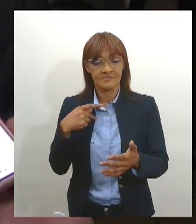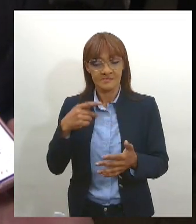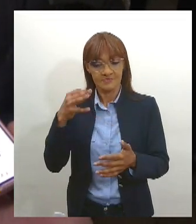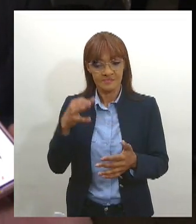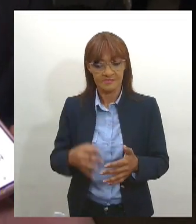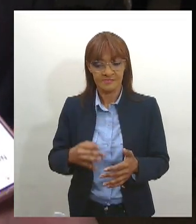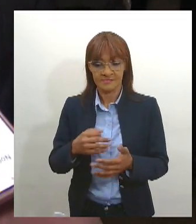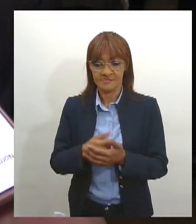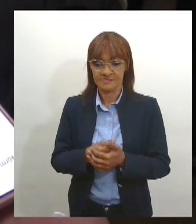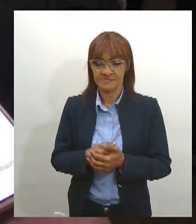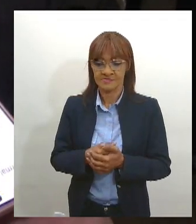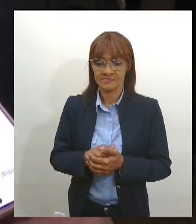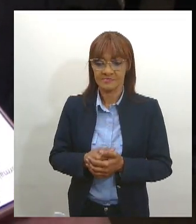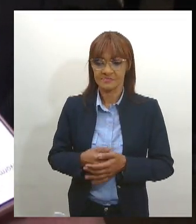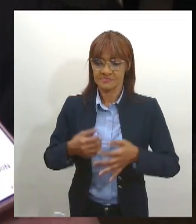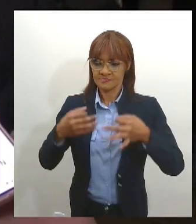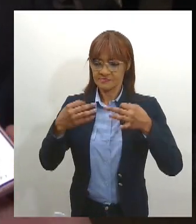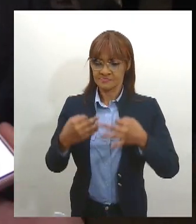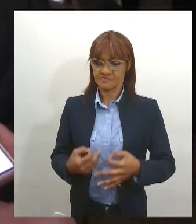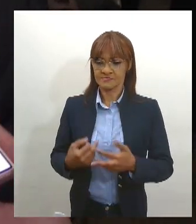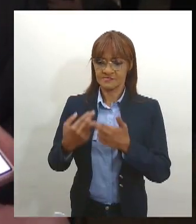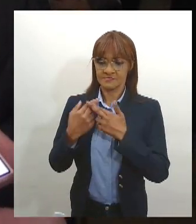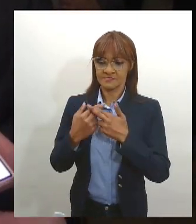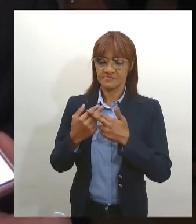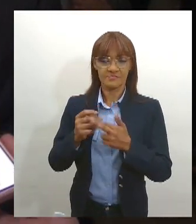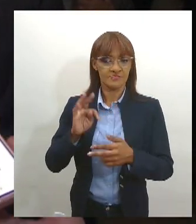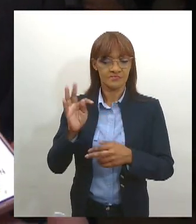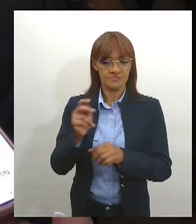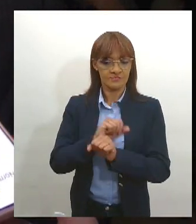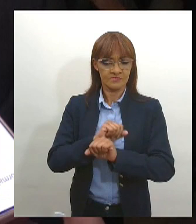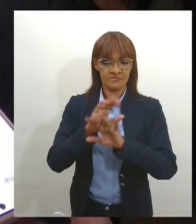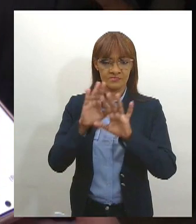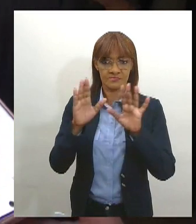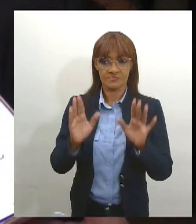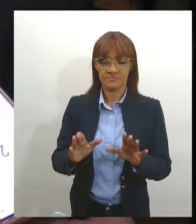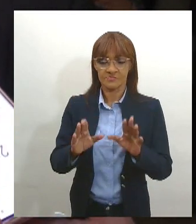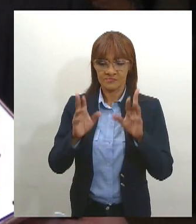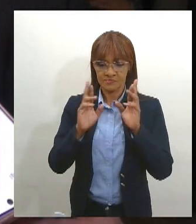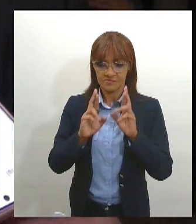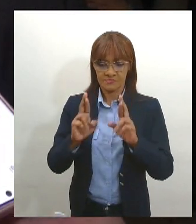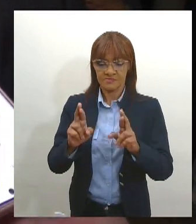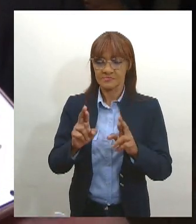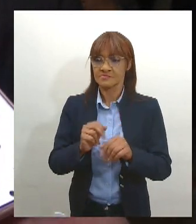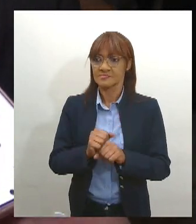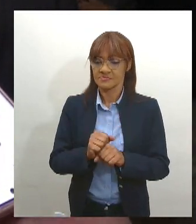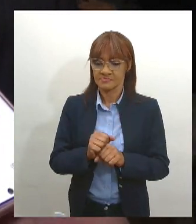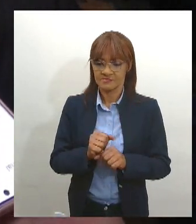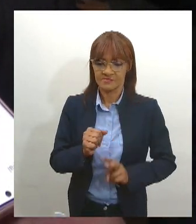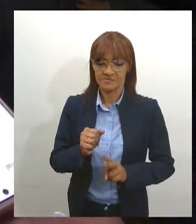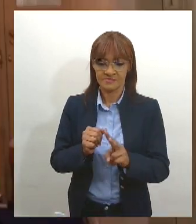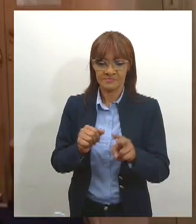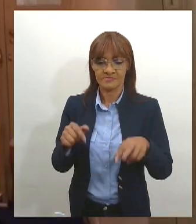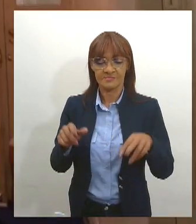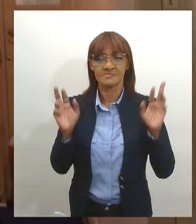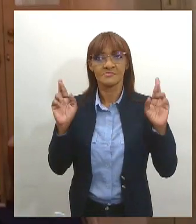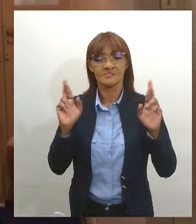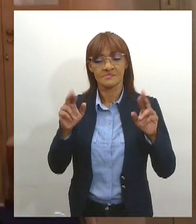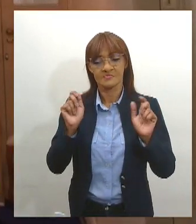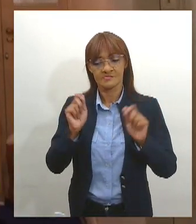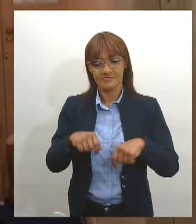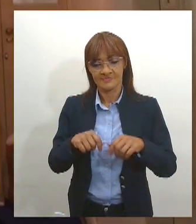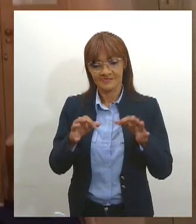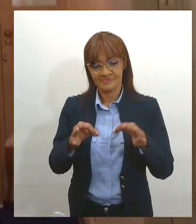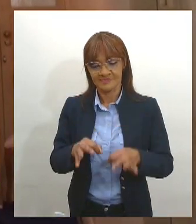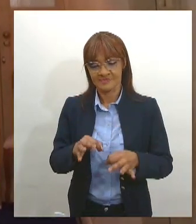honestidade dignidade transparência de respeito a todos e nós ficamos felizes estando aqui para torcer para que dê tudo certo. O doutor Etelio